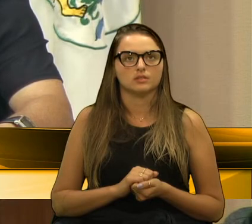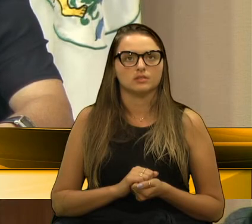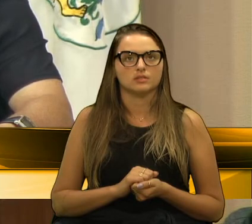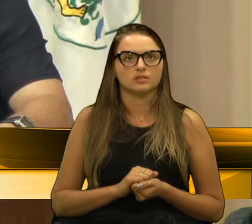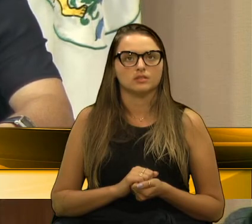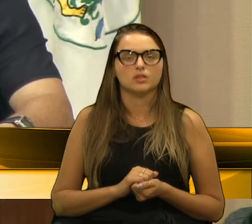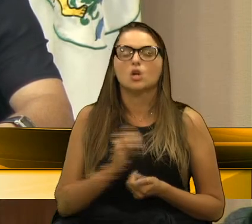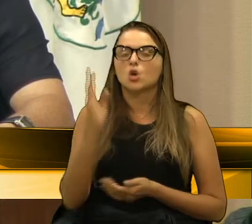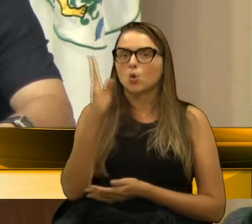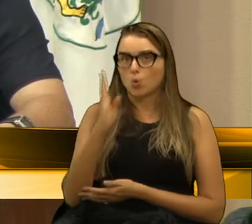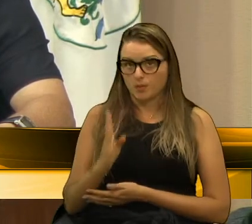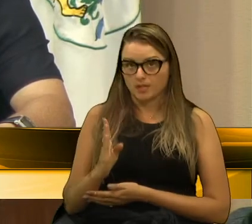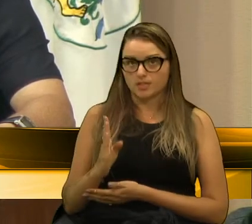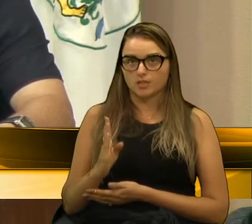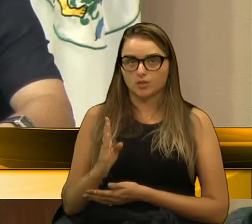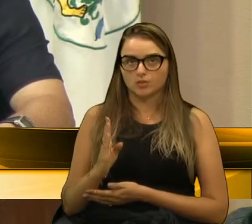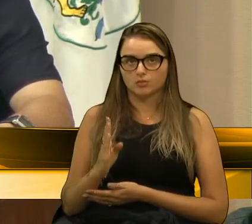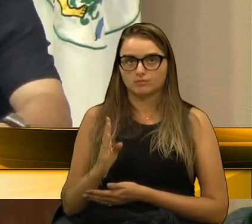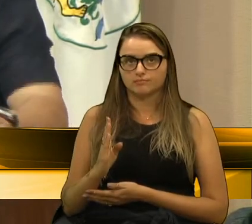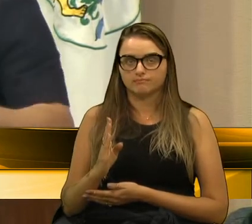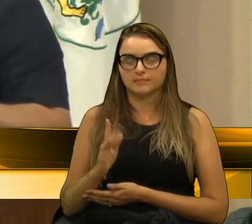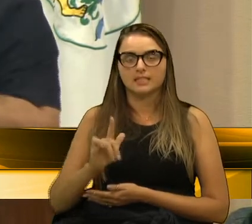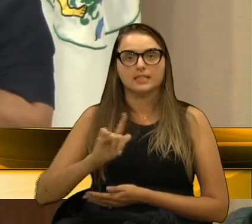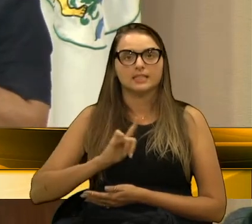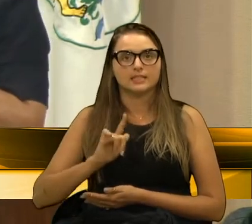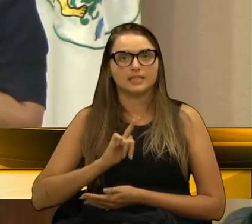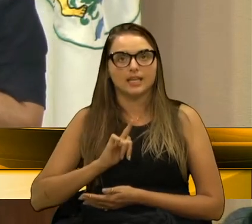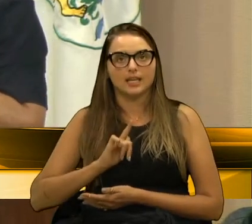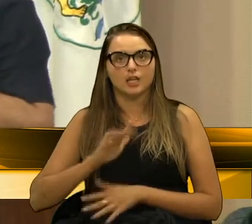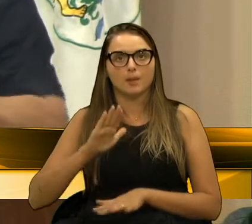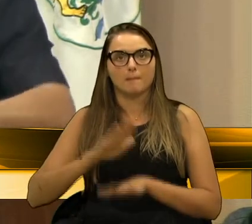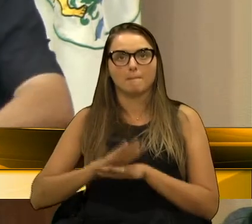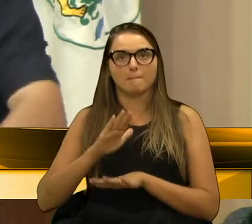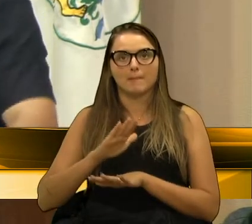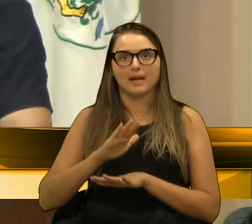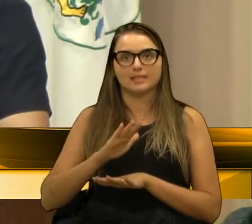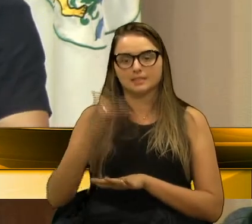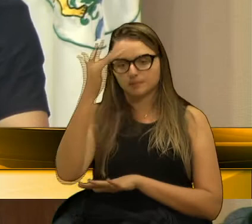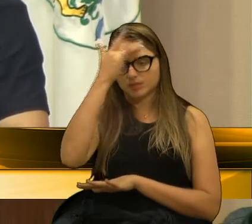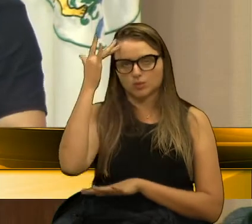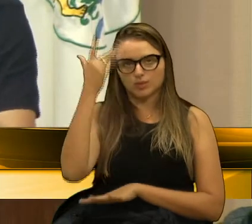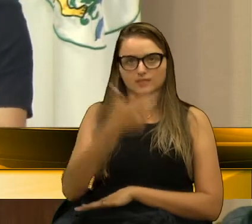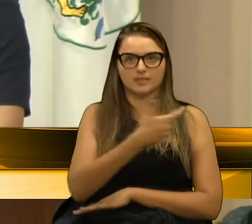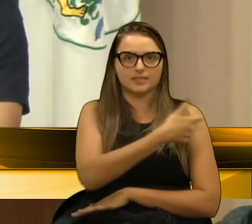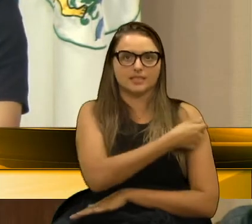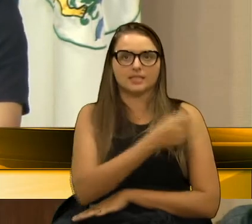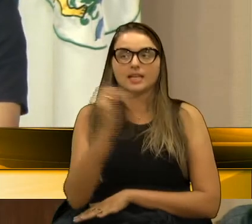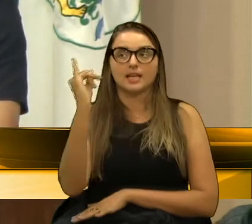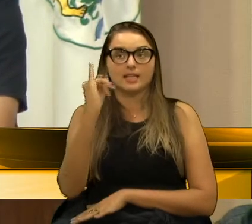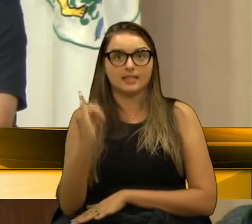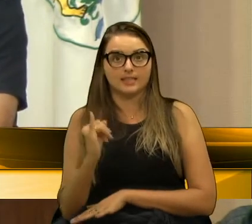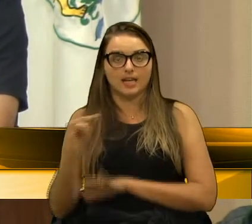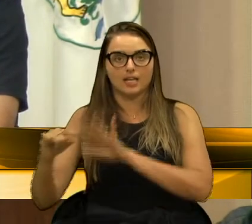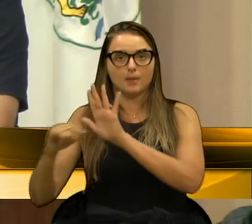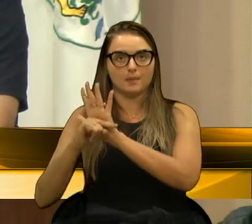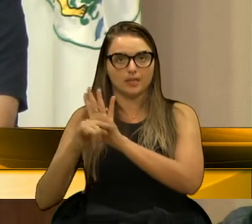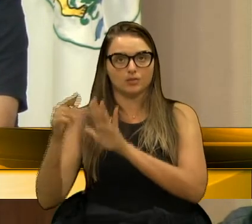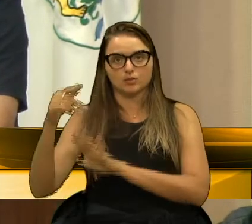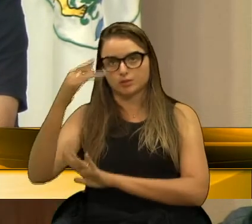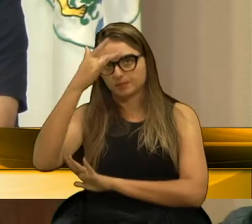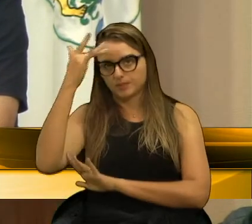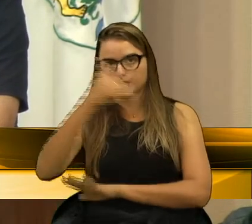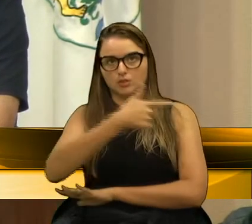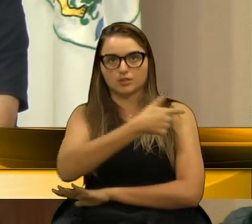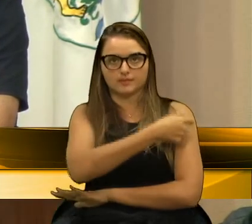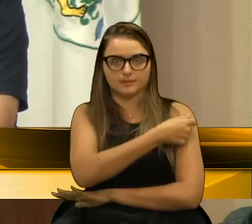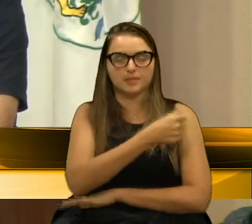O Brasil ultrapassa a Itália em número de vacinados. O país já imunizou, como o Marcão disse, 2 milhões